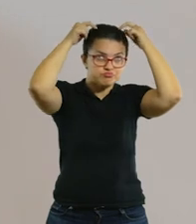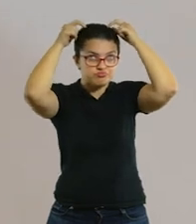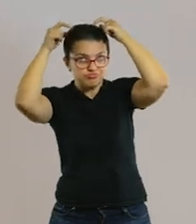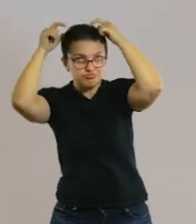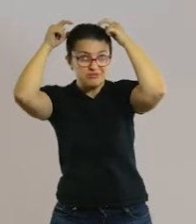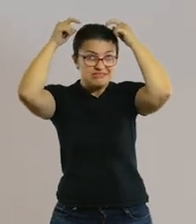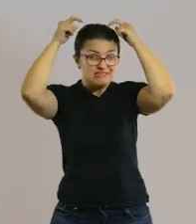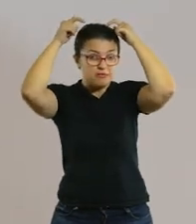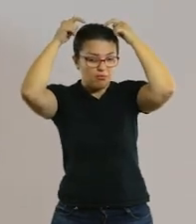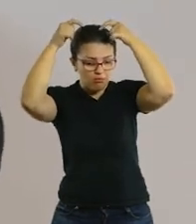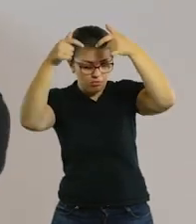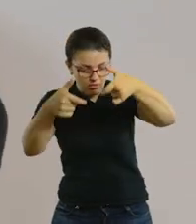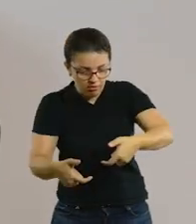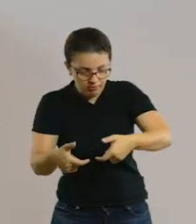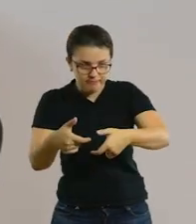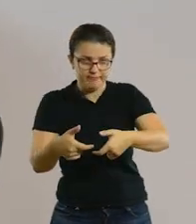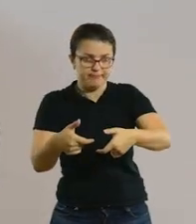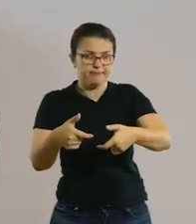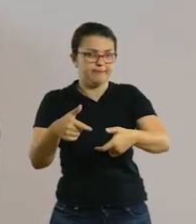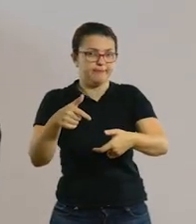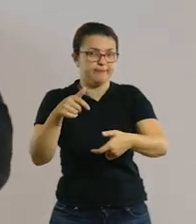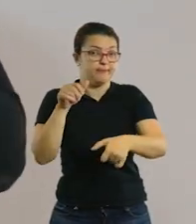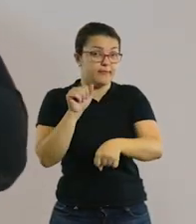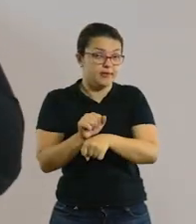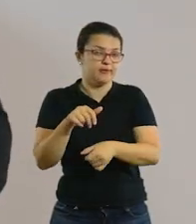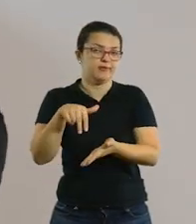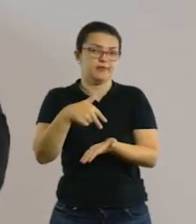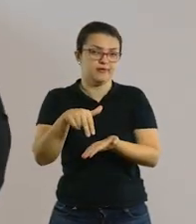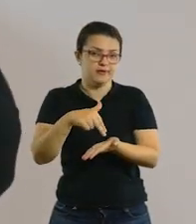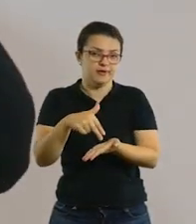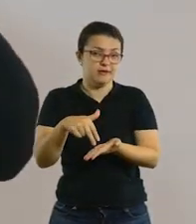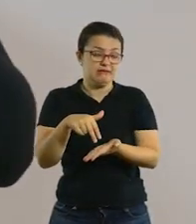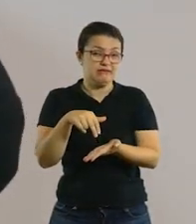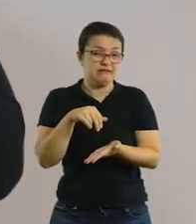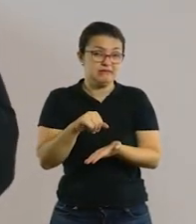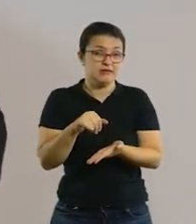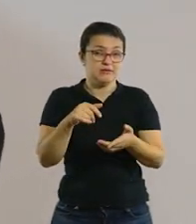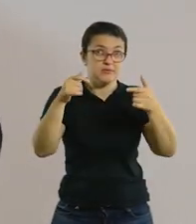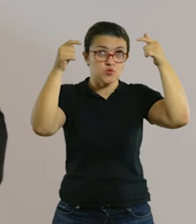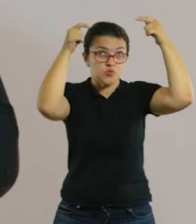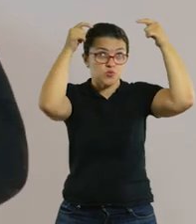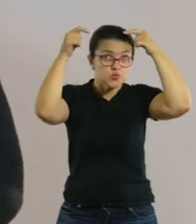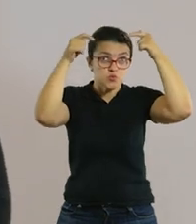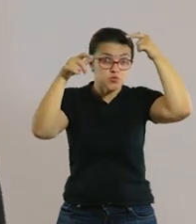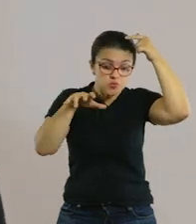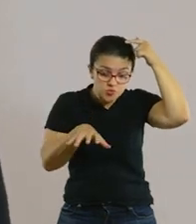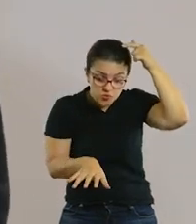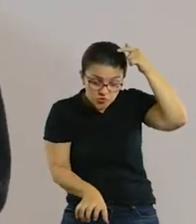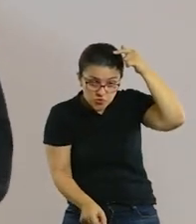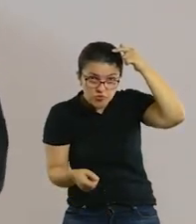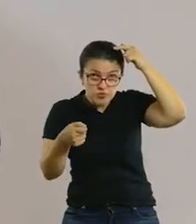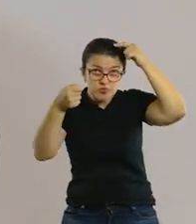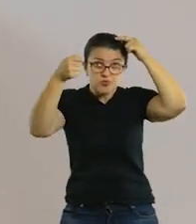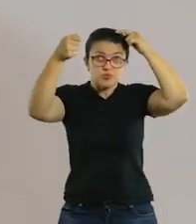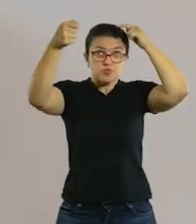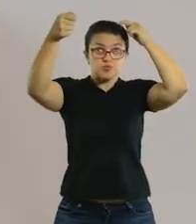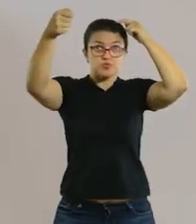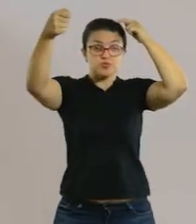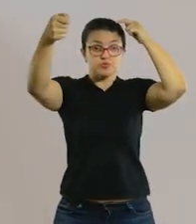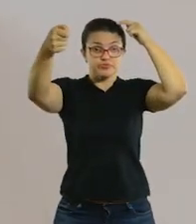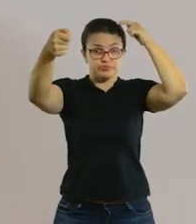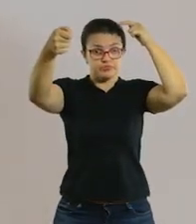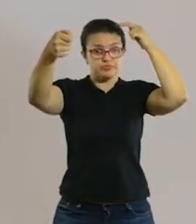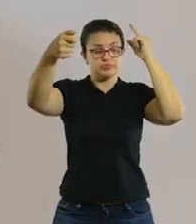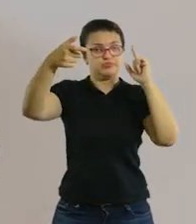Prato caiu, mesma estratégia. Para de dançar. Quem não derrubou o próprio pratinho, vai ter que agachar com o pratinho na cabeça,